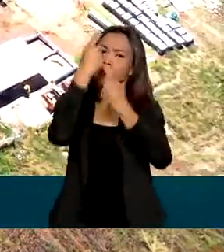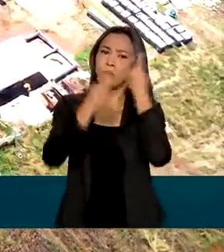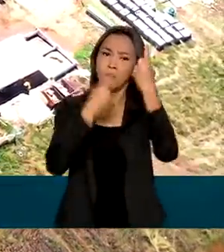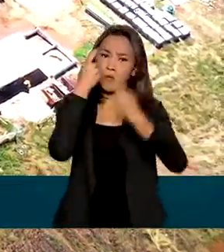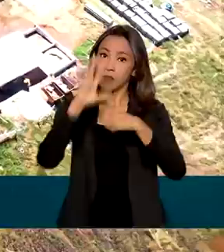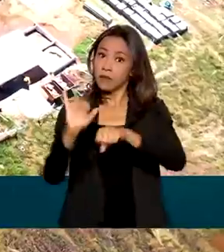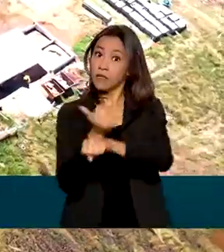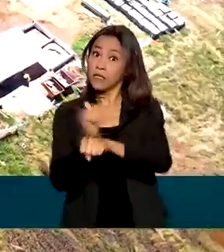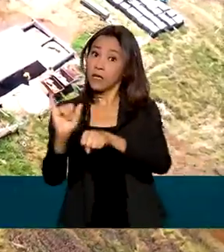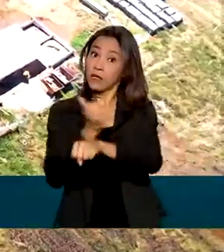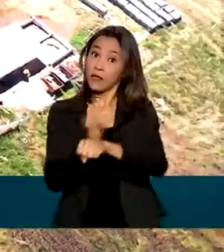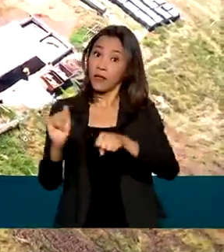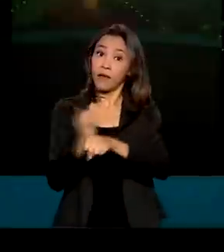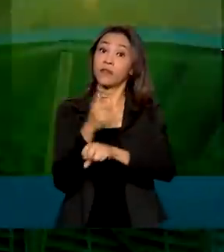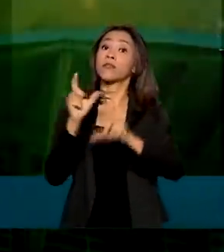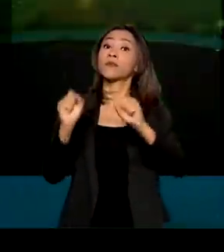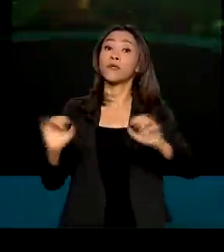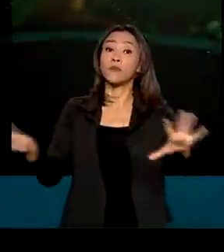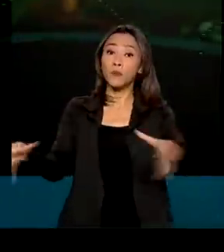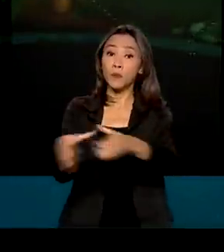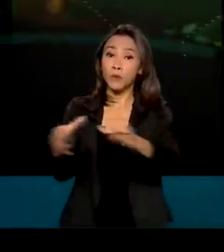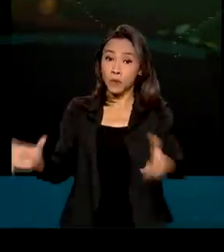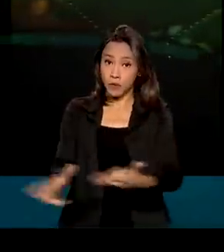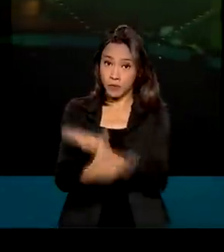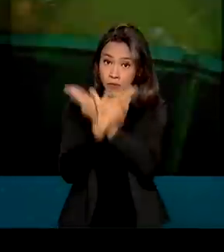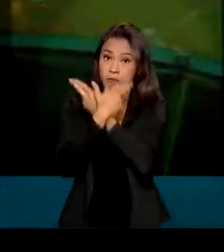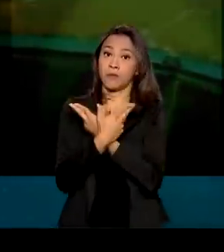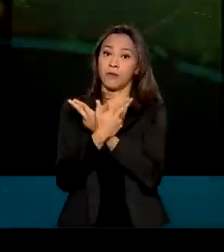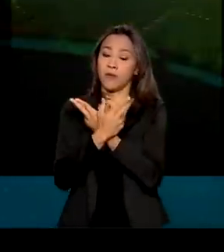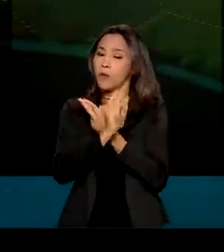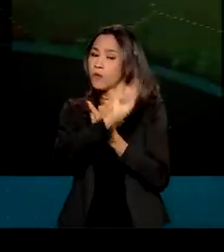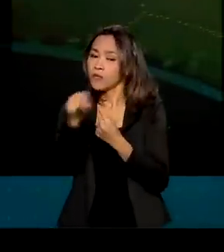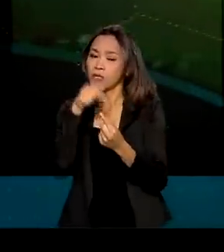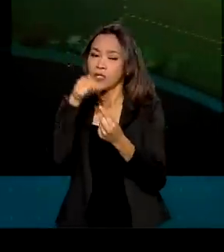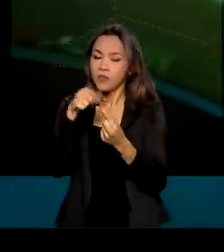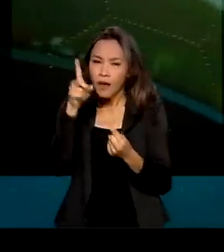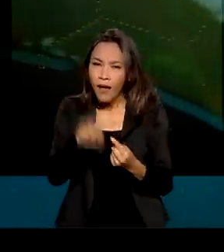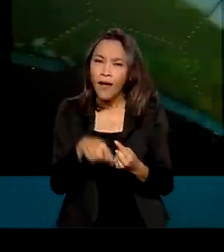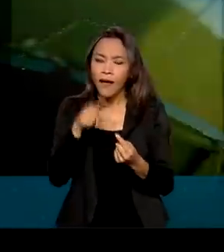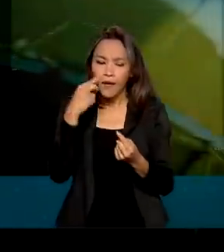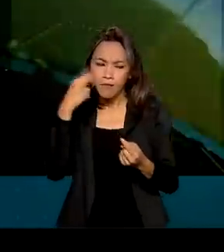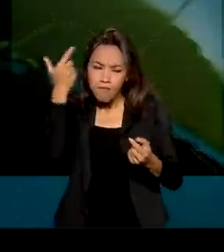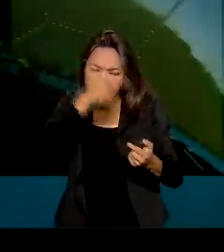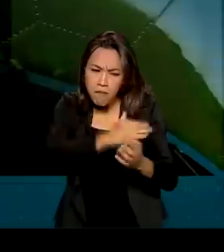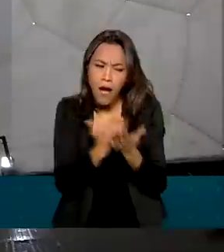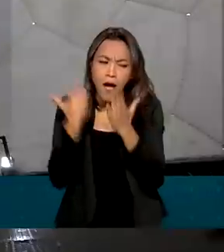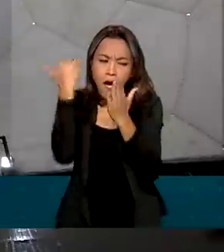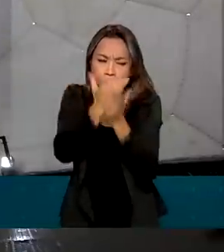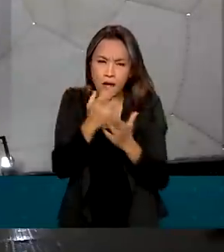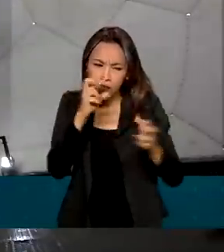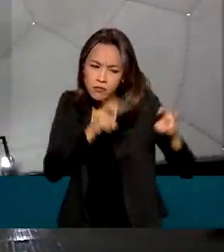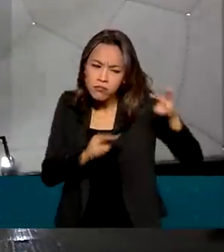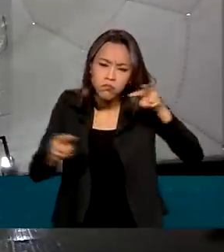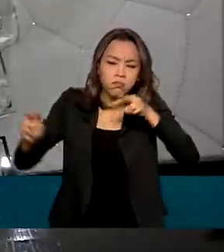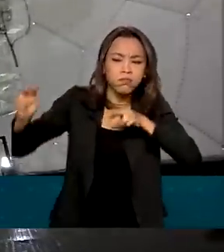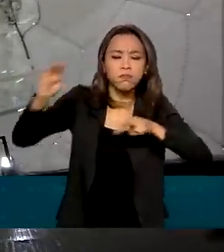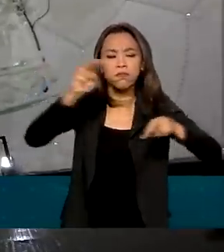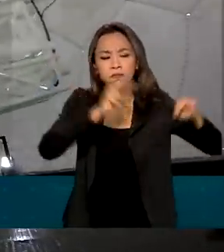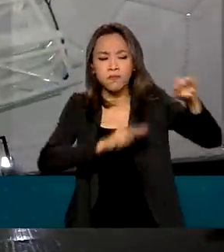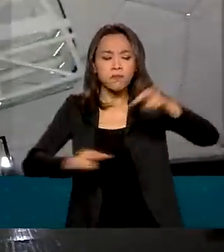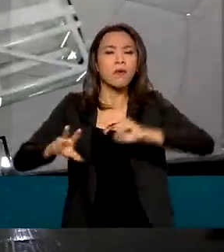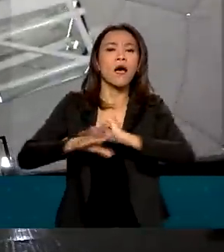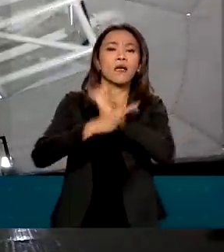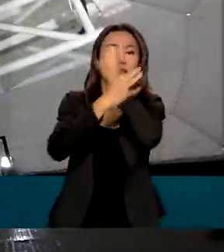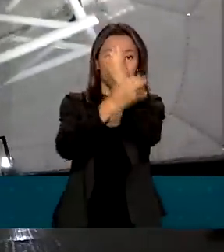estratégica da Força Aérea Brasileira. A ideia é reforçar as ações de vigilância do espaço aéreo, garantindo a